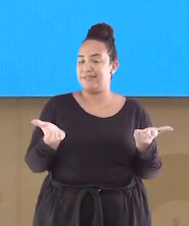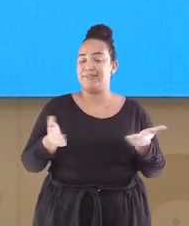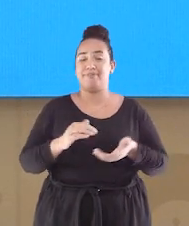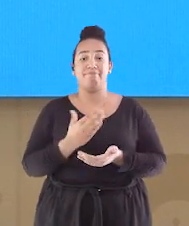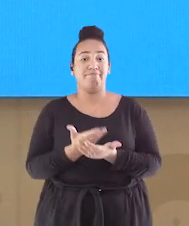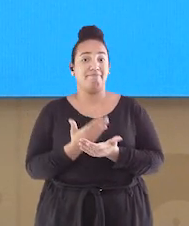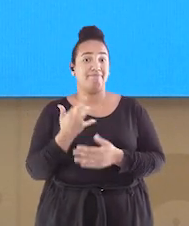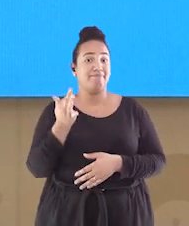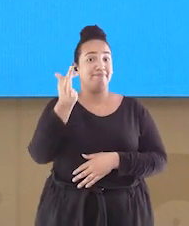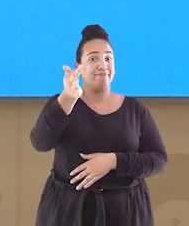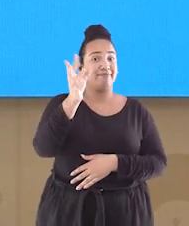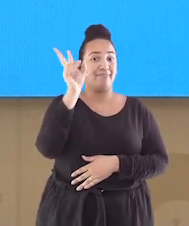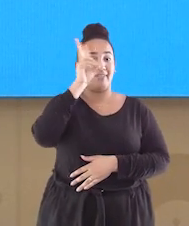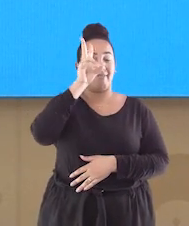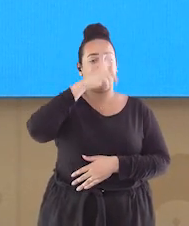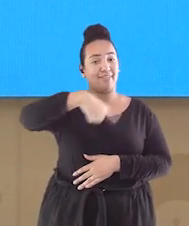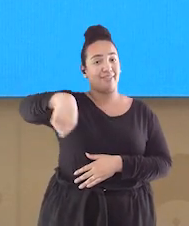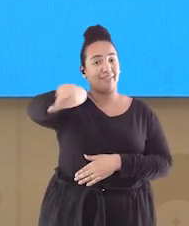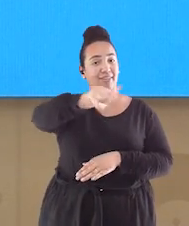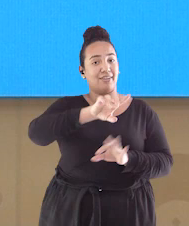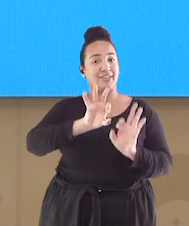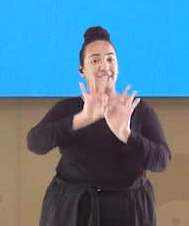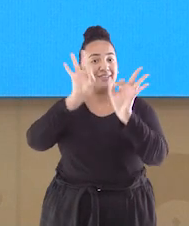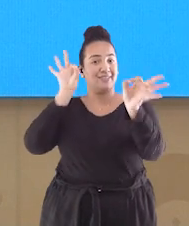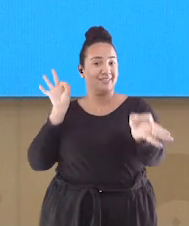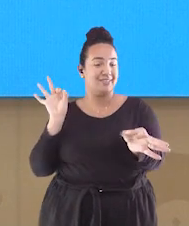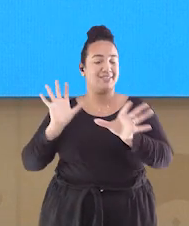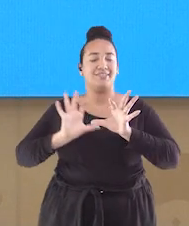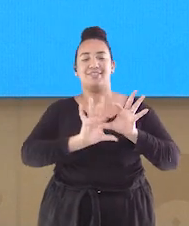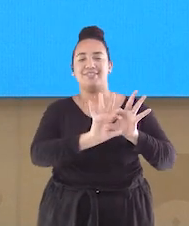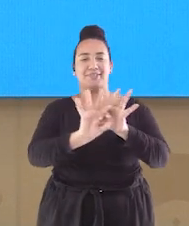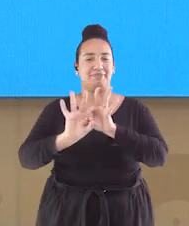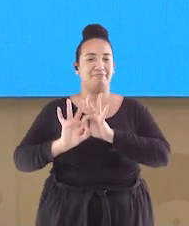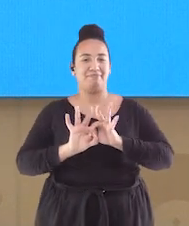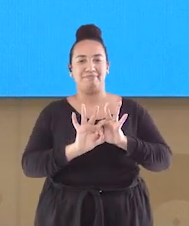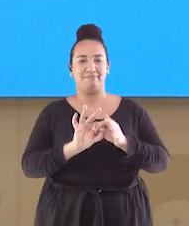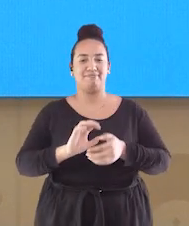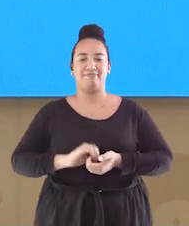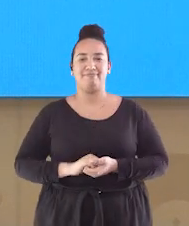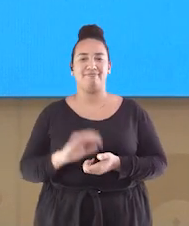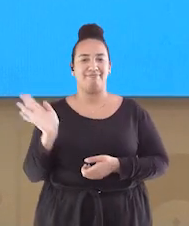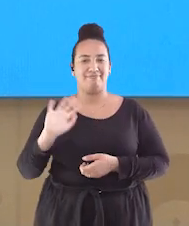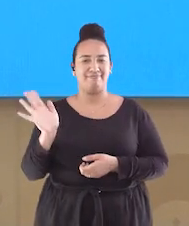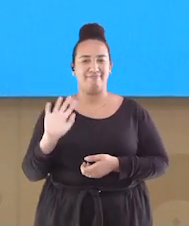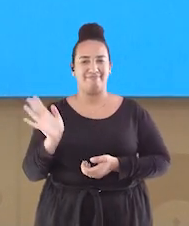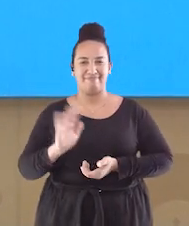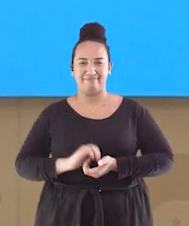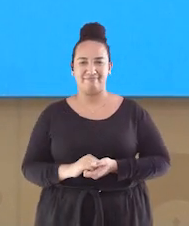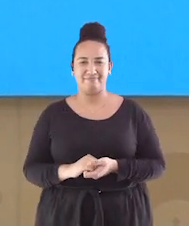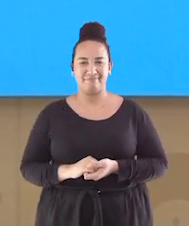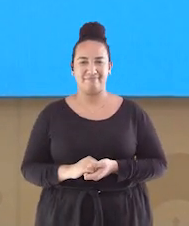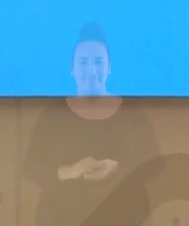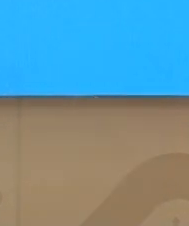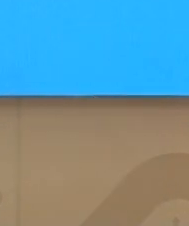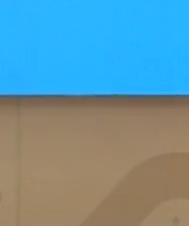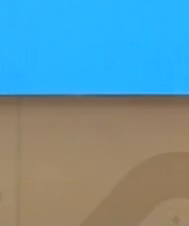Até a próxima. E lembrem-se, mesmo distantes, estamos juntos. Tchau! Tchau!